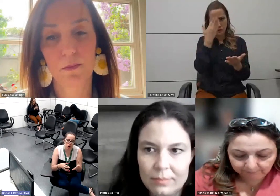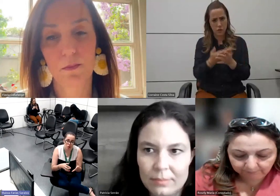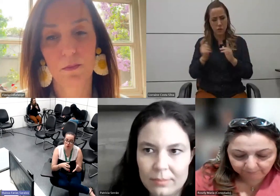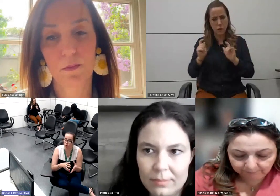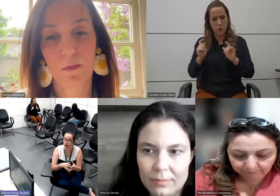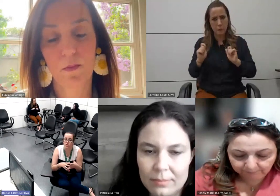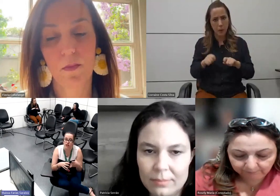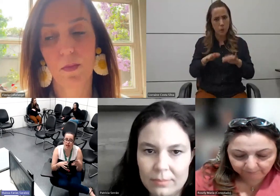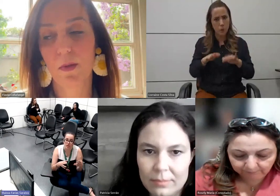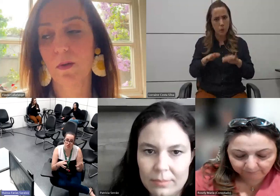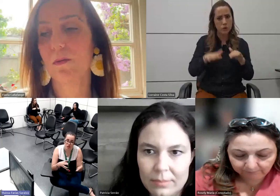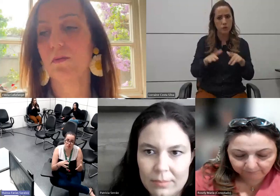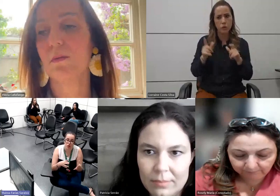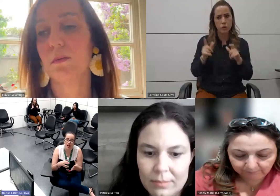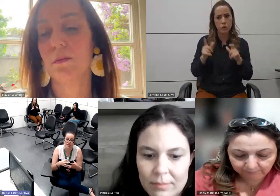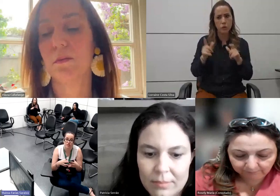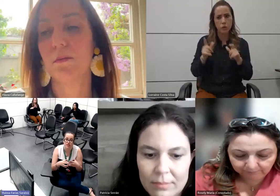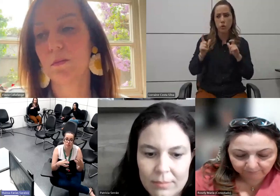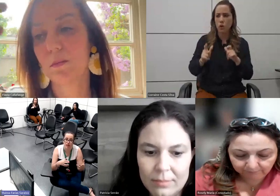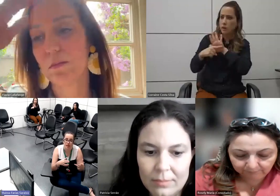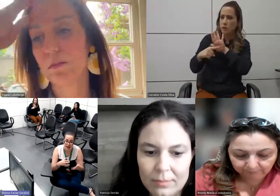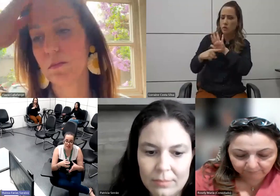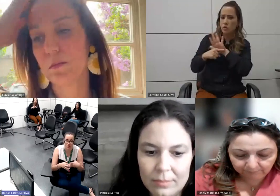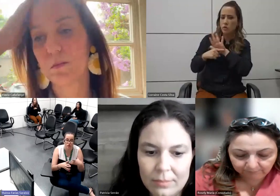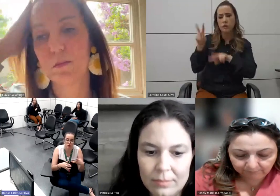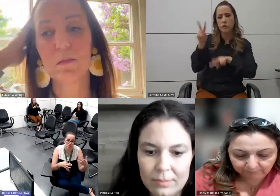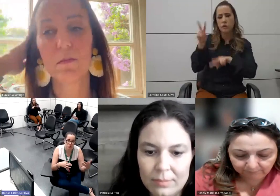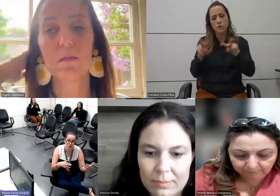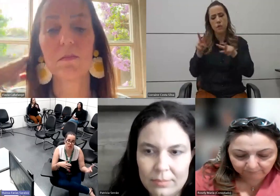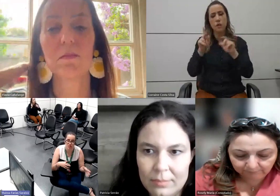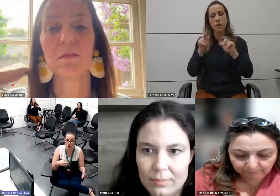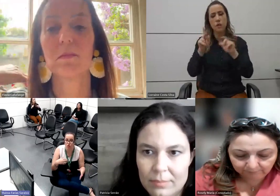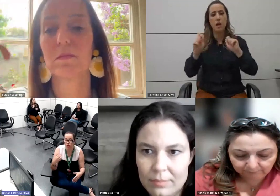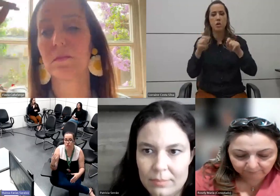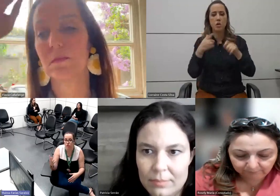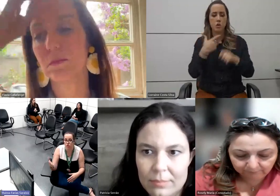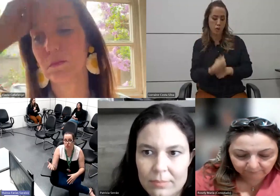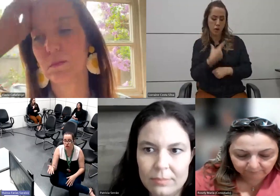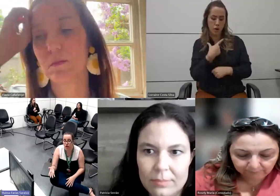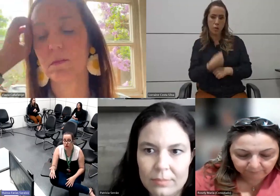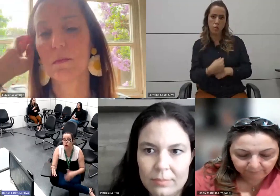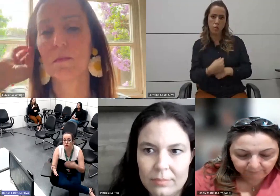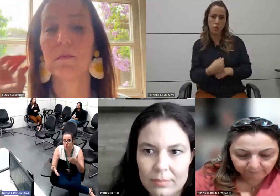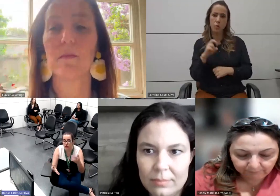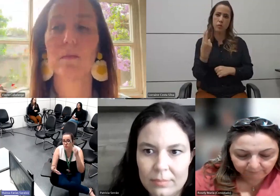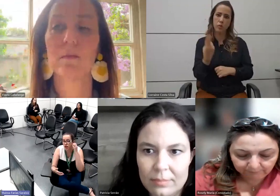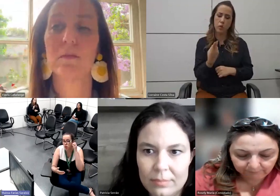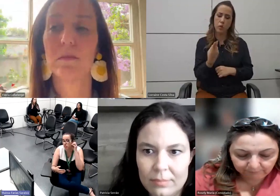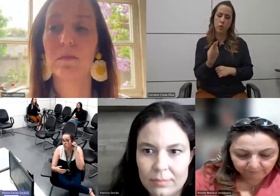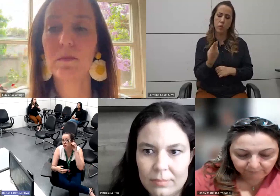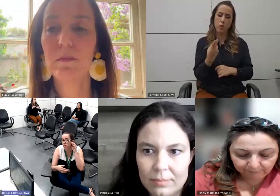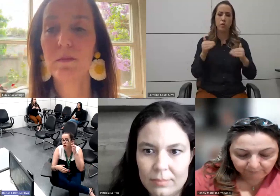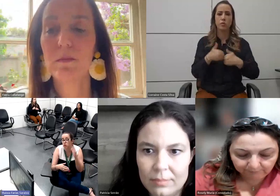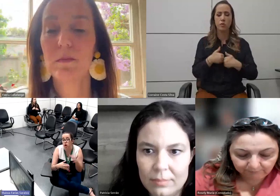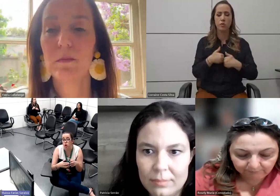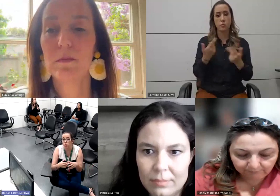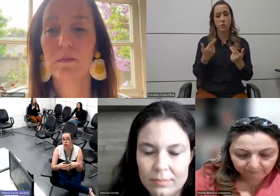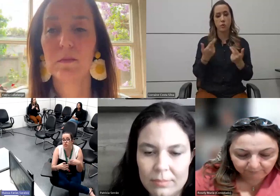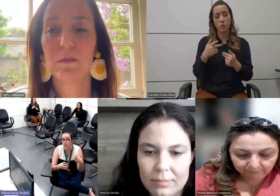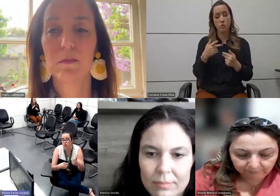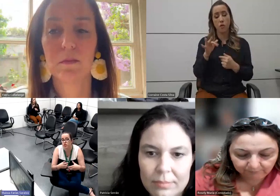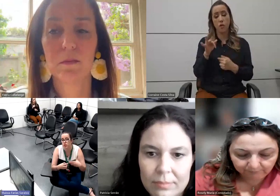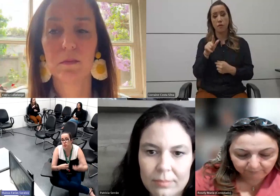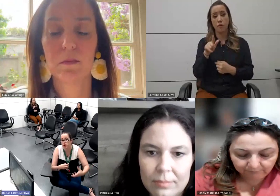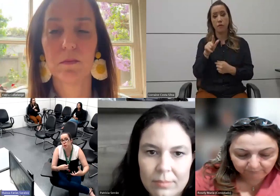alguma forma num lado negativo essa visibilidade tanto do cordão de girassol quanto do autismo, como a Flávia falou,